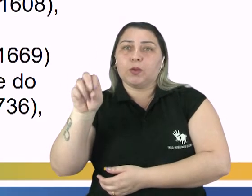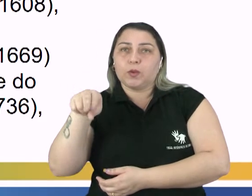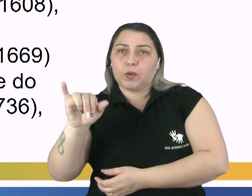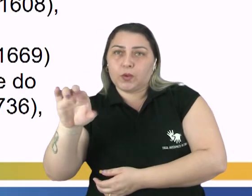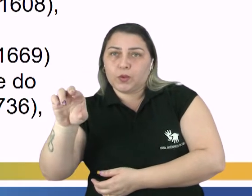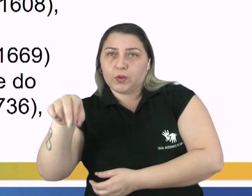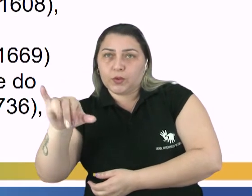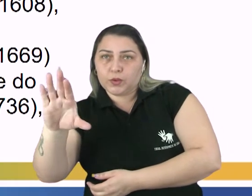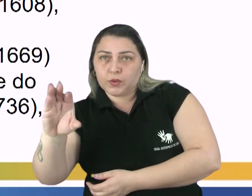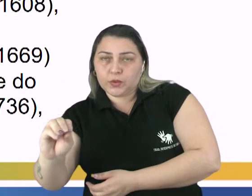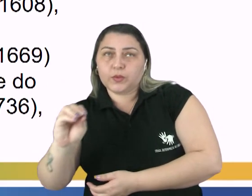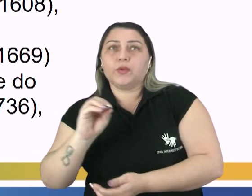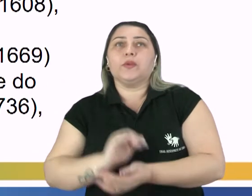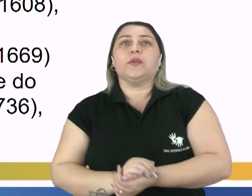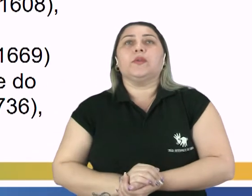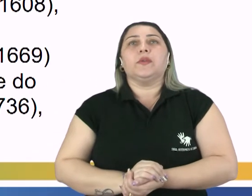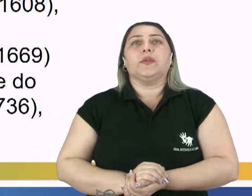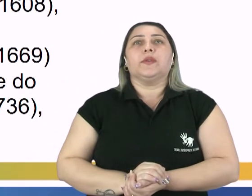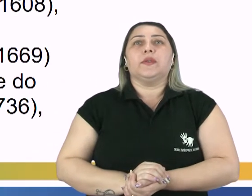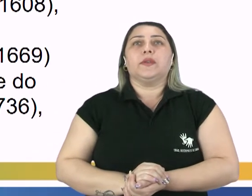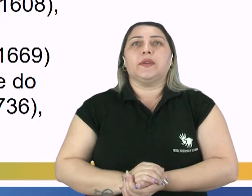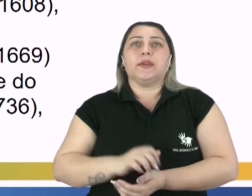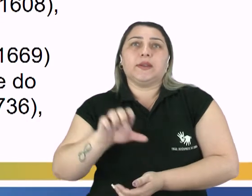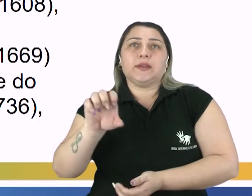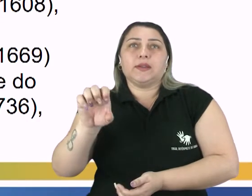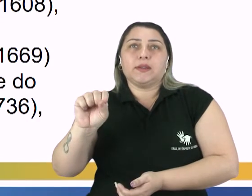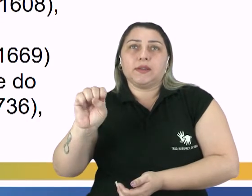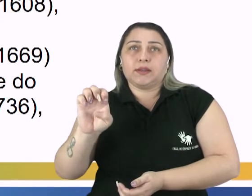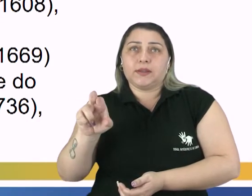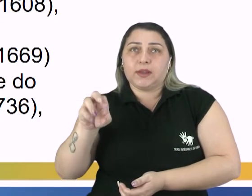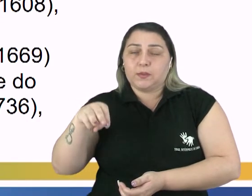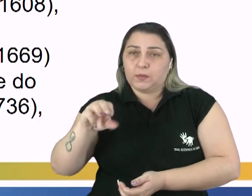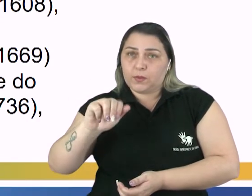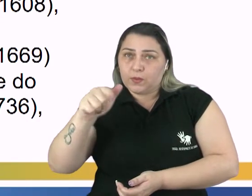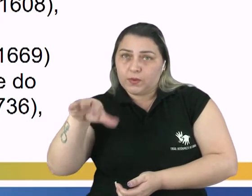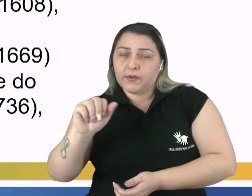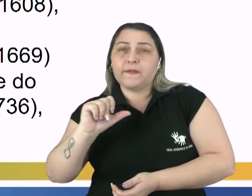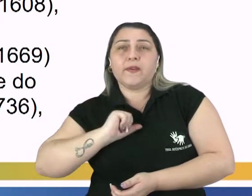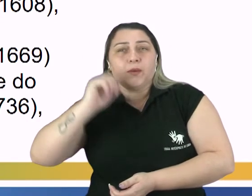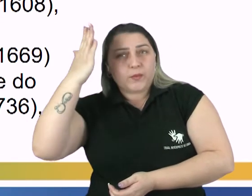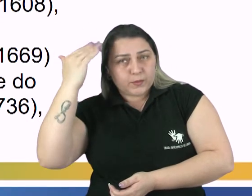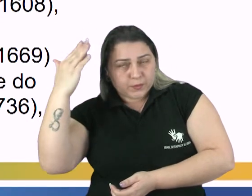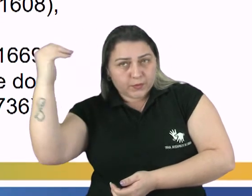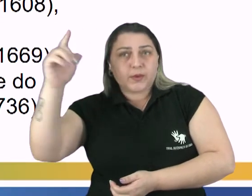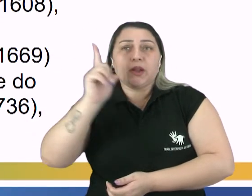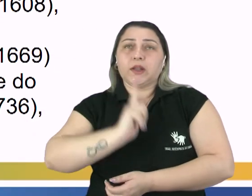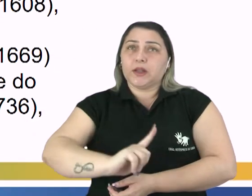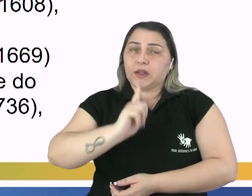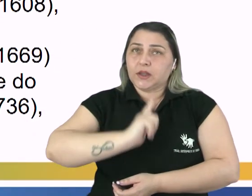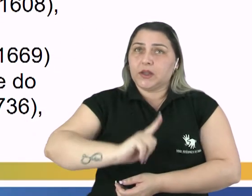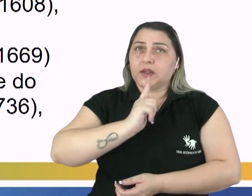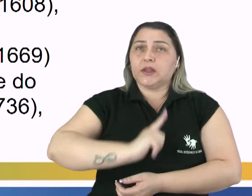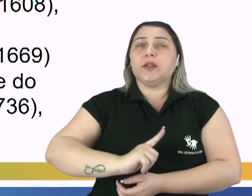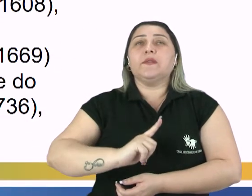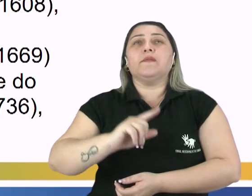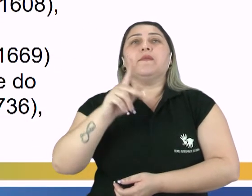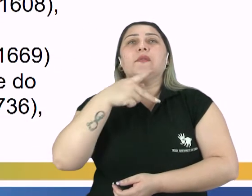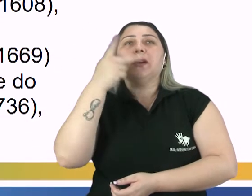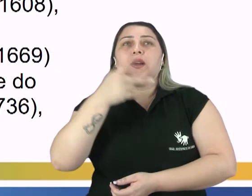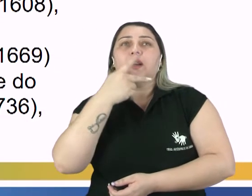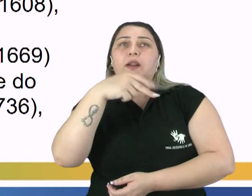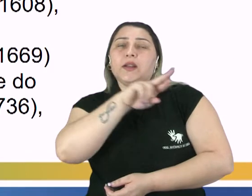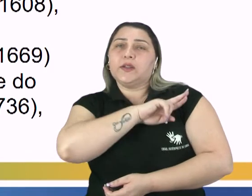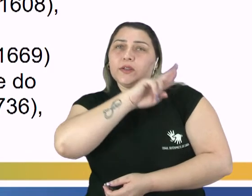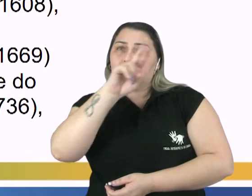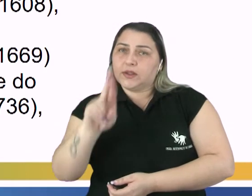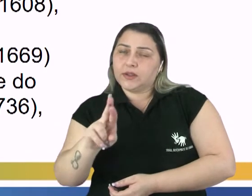o padre Antônio Vieira. Com os seus sermões, ele fez grande sucesso no meio literário. E os sermões dele falavam de